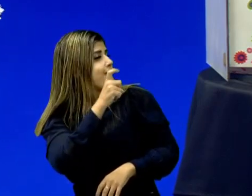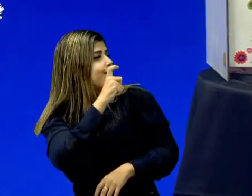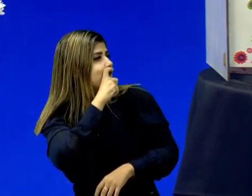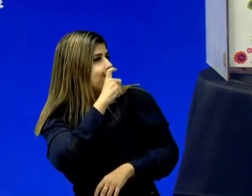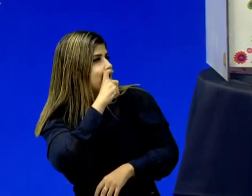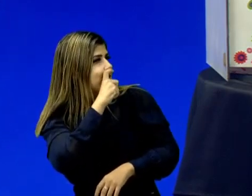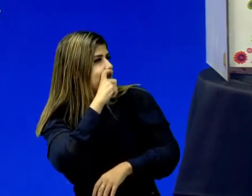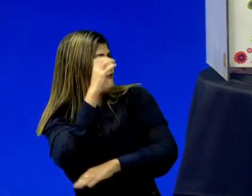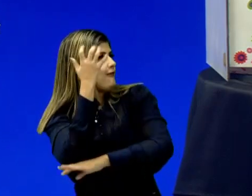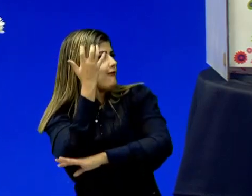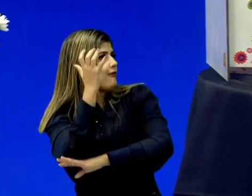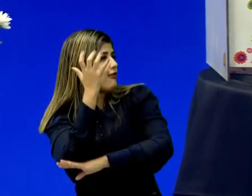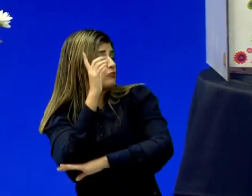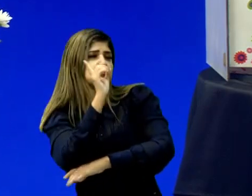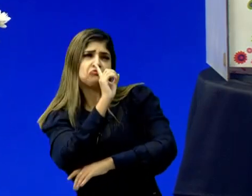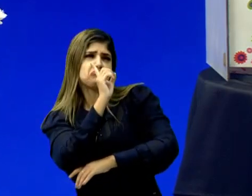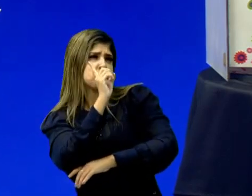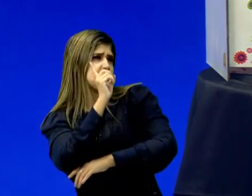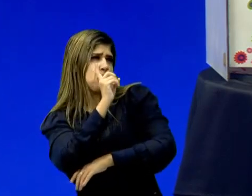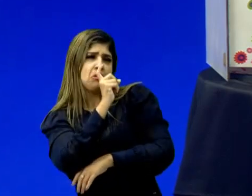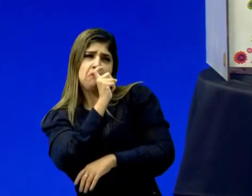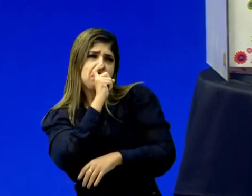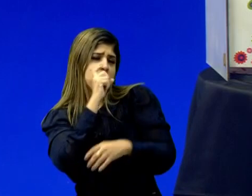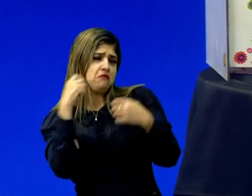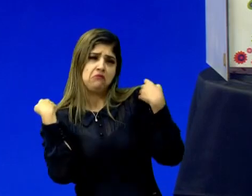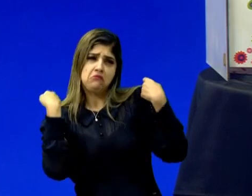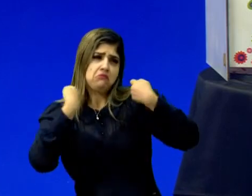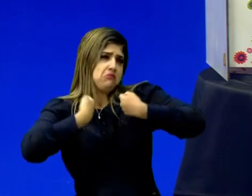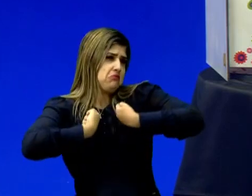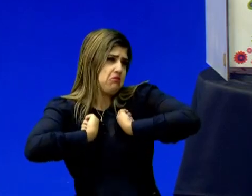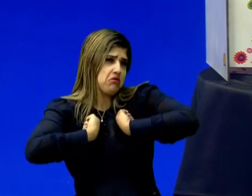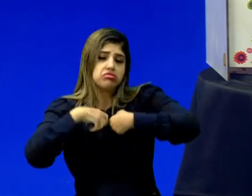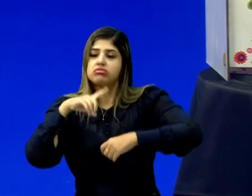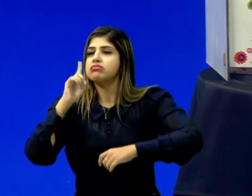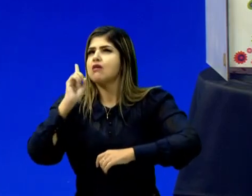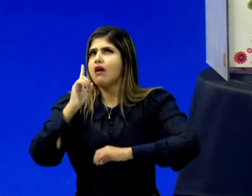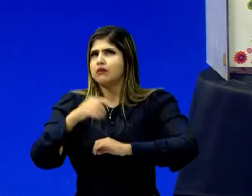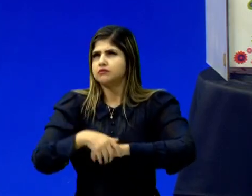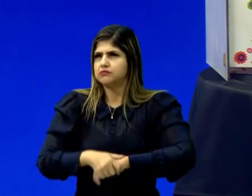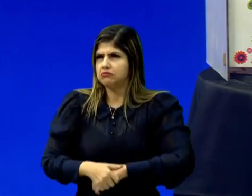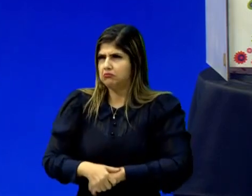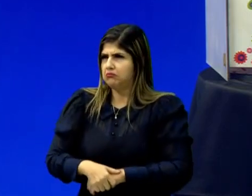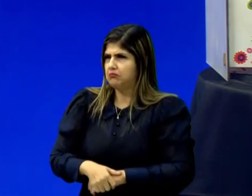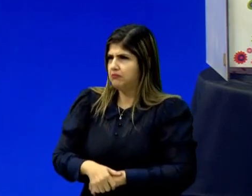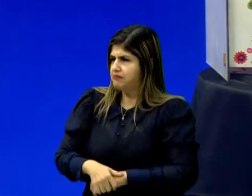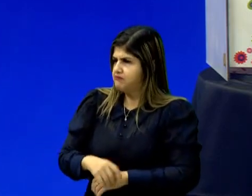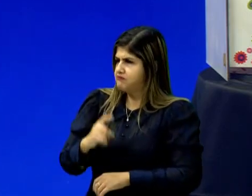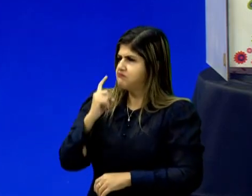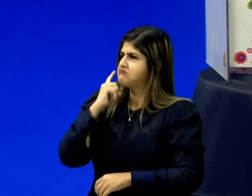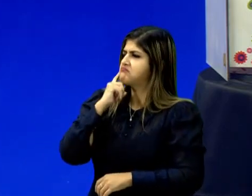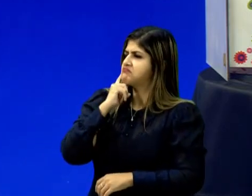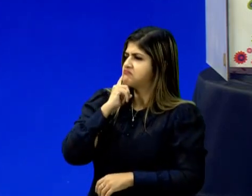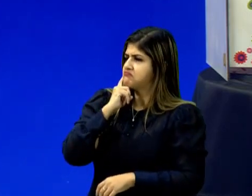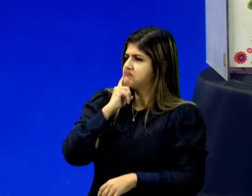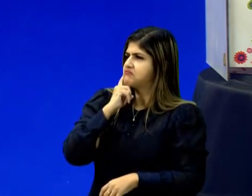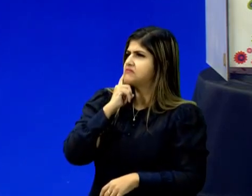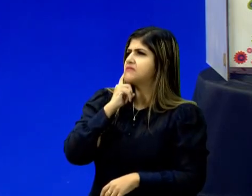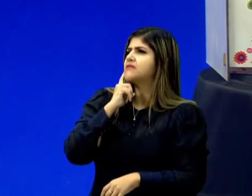Margarida não era frio de casaco, não. A Borboleta disse, hum,